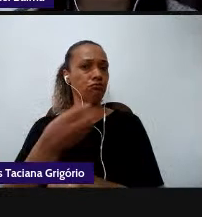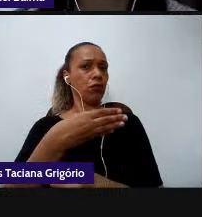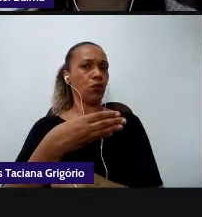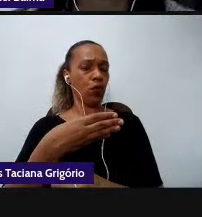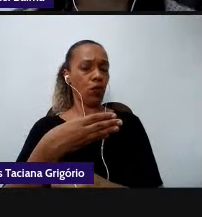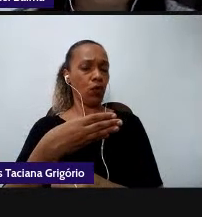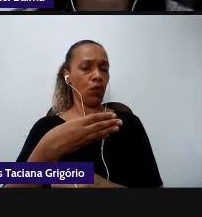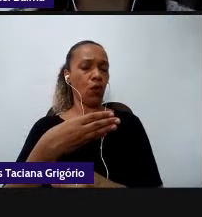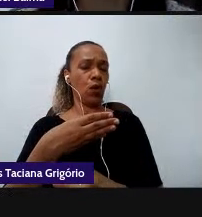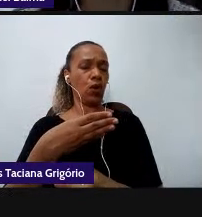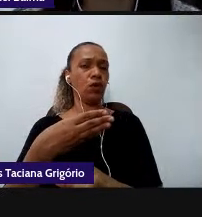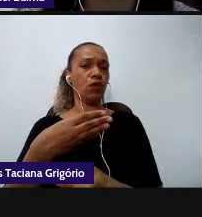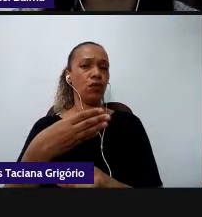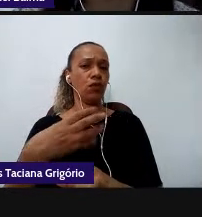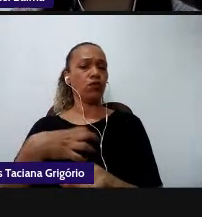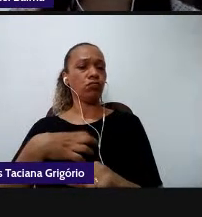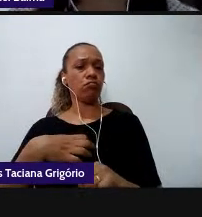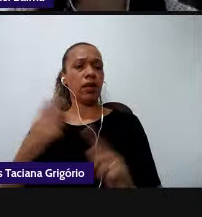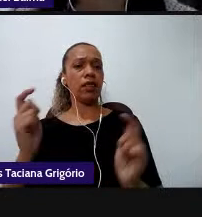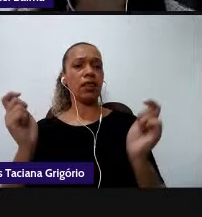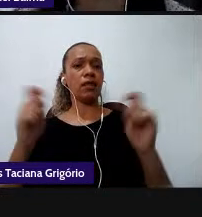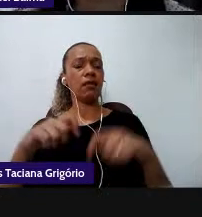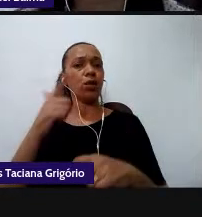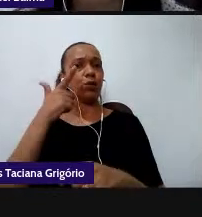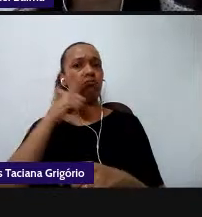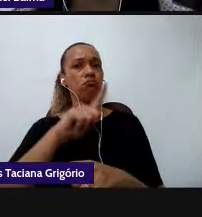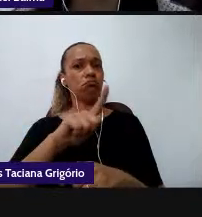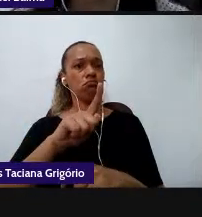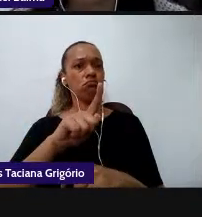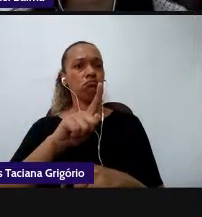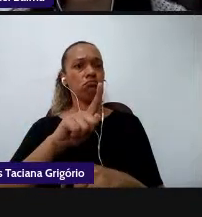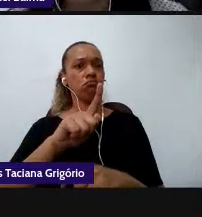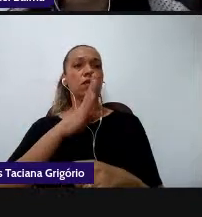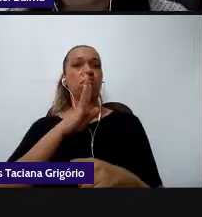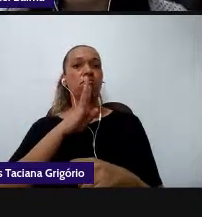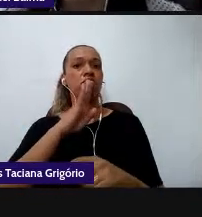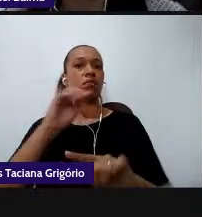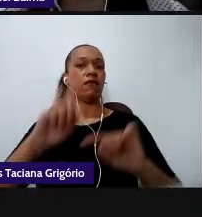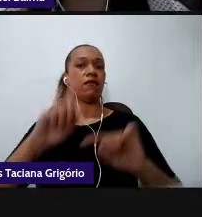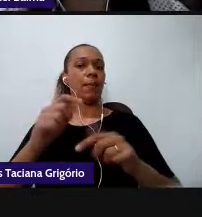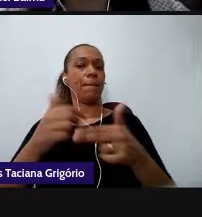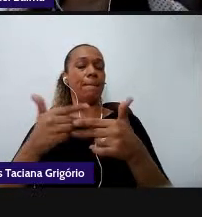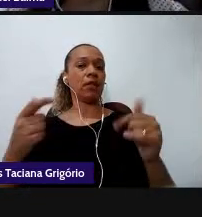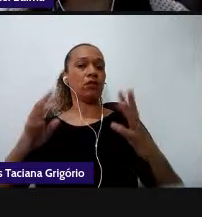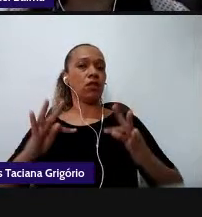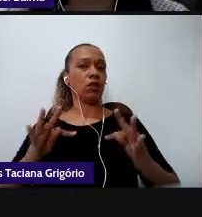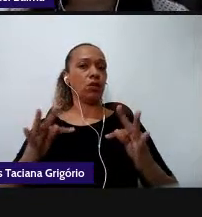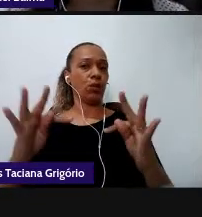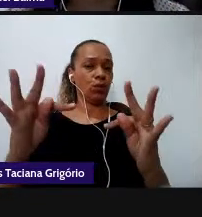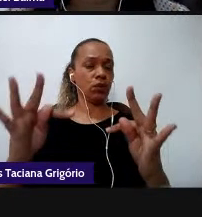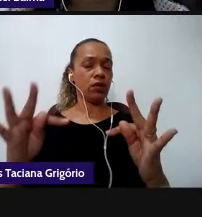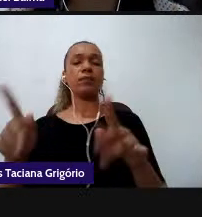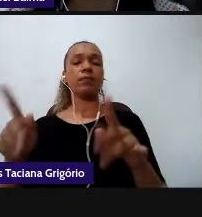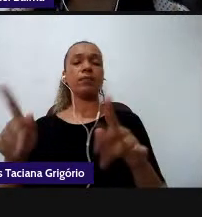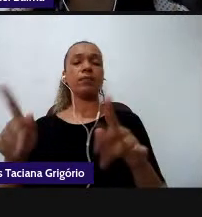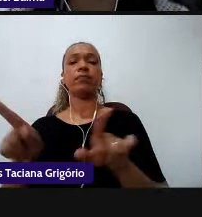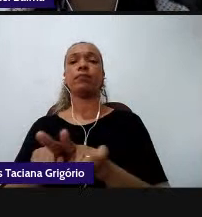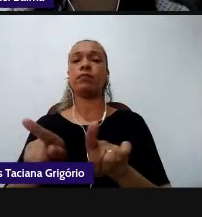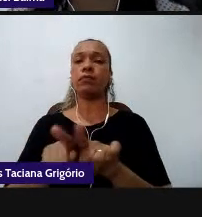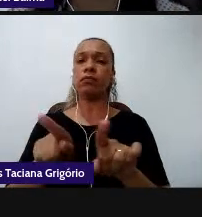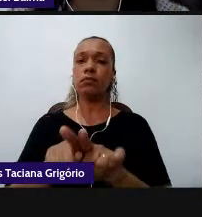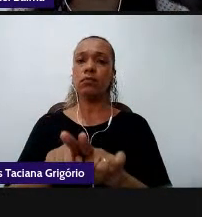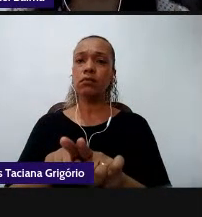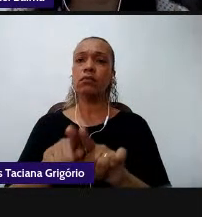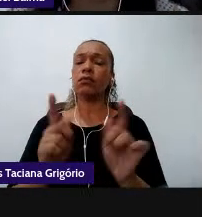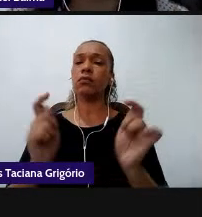ele consegue ter o domínio dessas ferramentas digitais e sim a partir disso eu